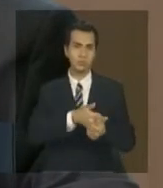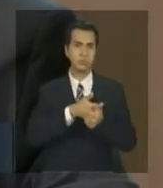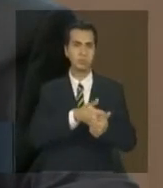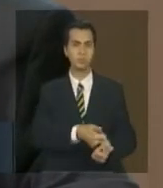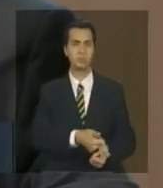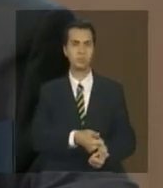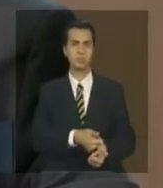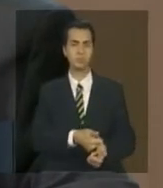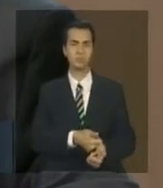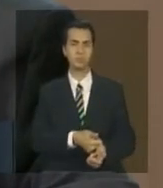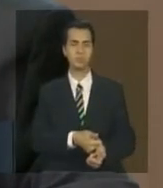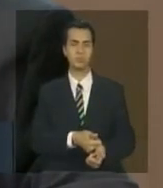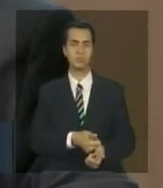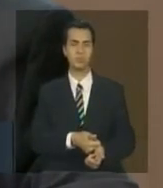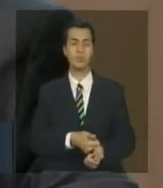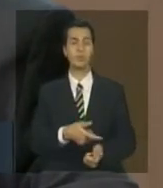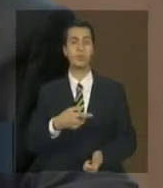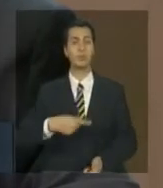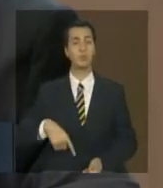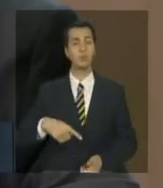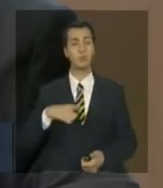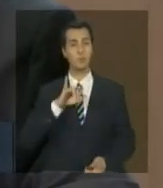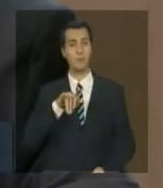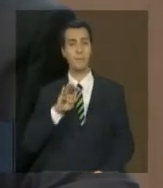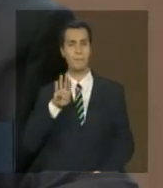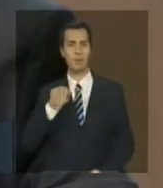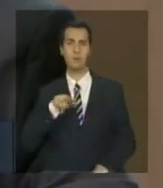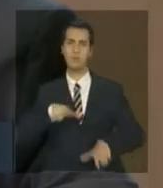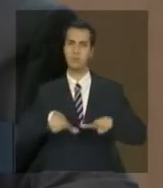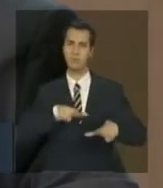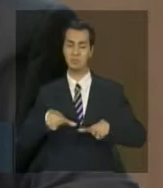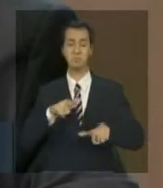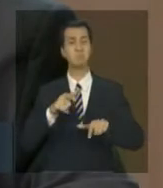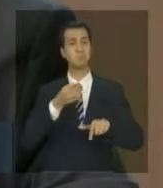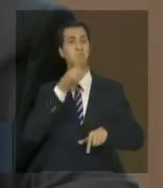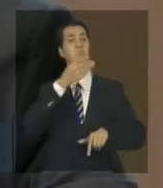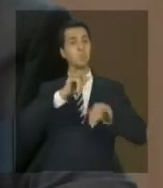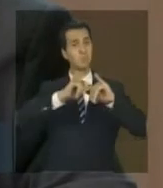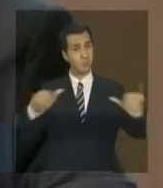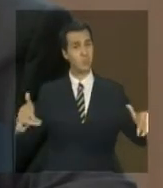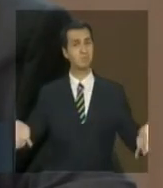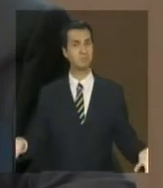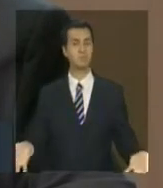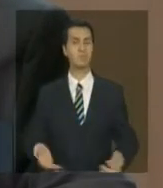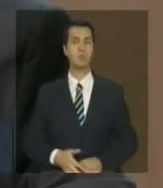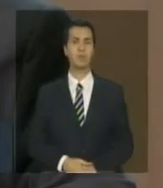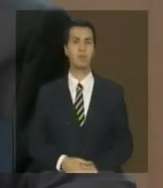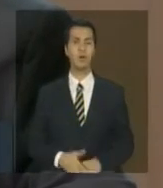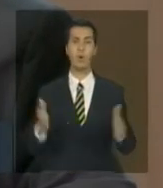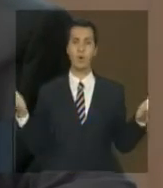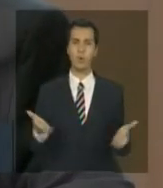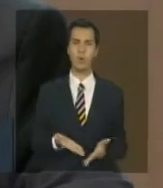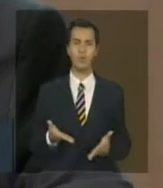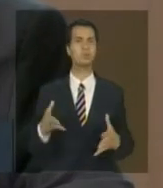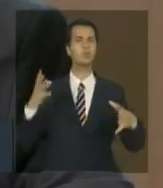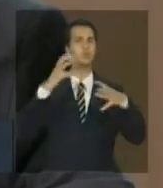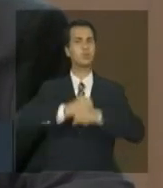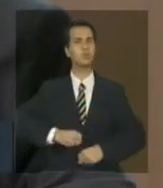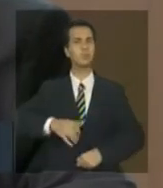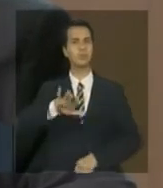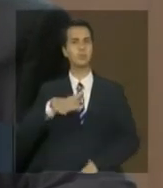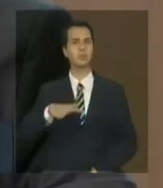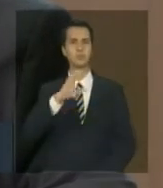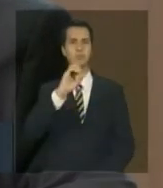realiza para nós está trazendo. Então, isso é uma boa notícia. A taxa média atual é 0,12% do